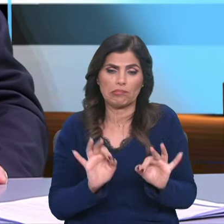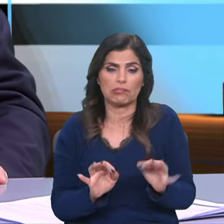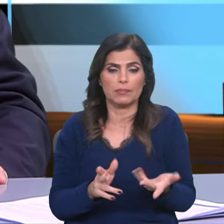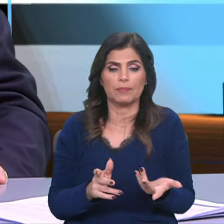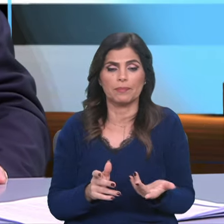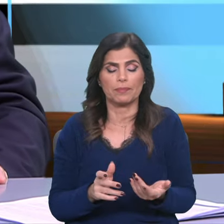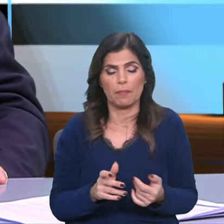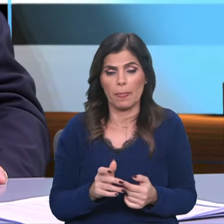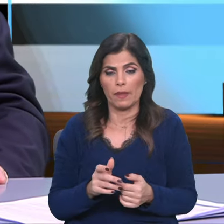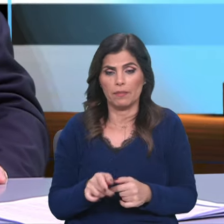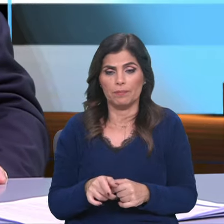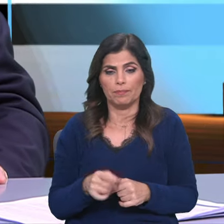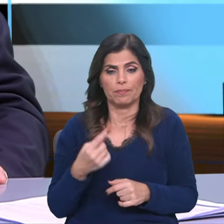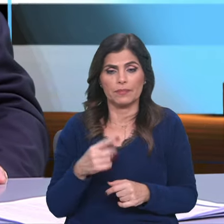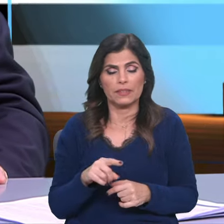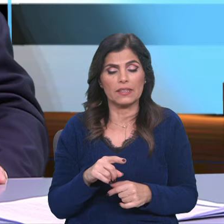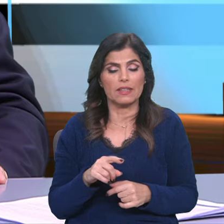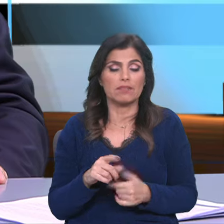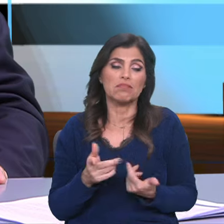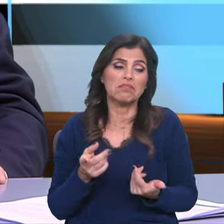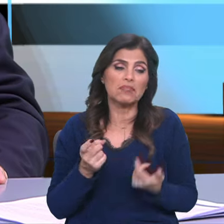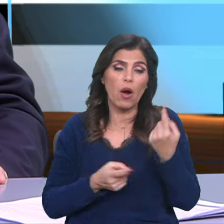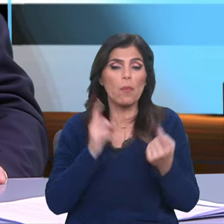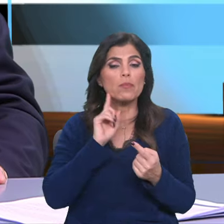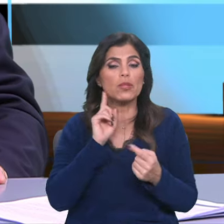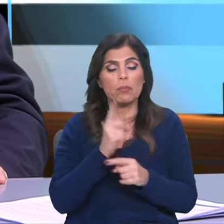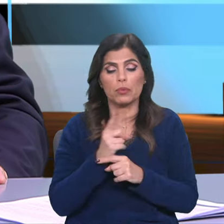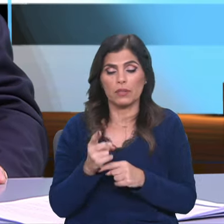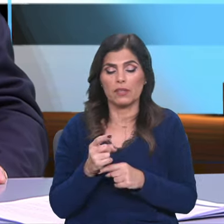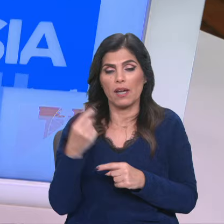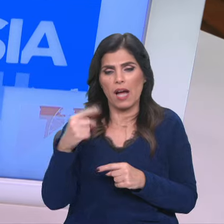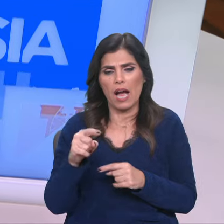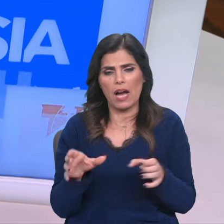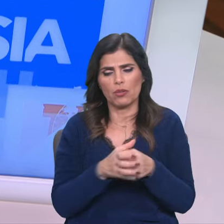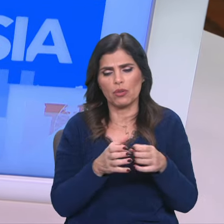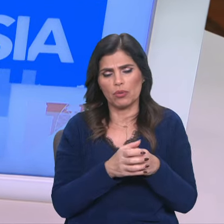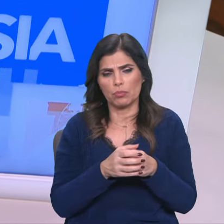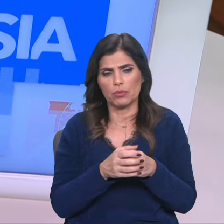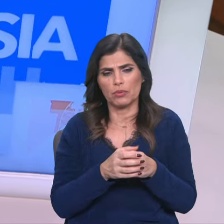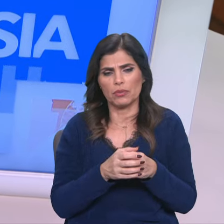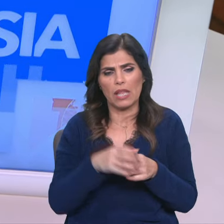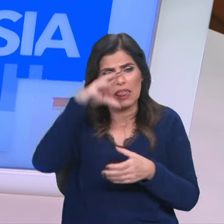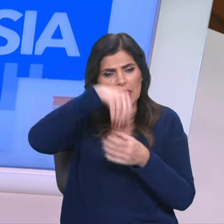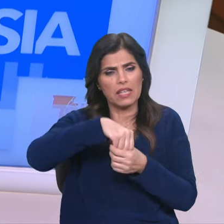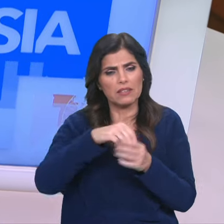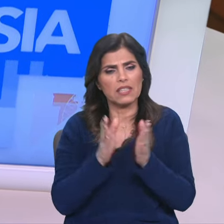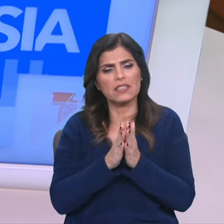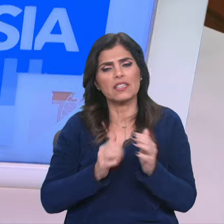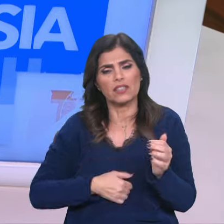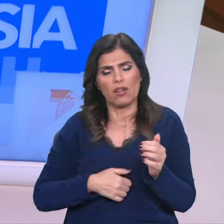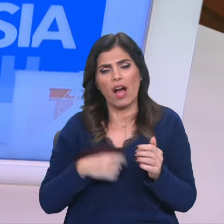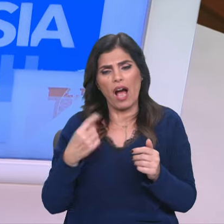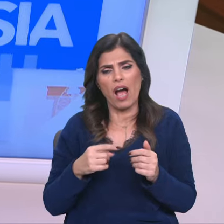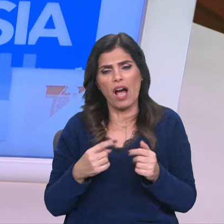não é? E tem a sua pertinência, pertinência, porque havia várias seitas, mesmo até entre os cristãos, algumas seitas